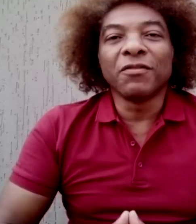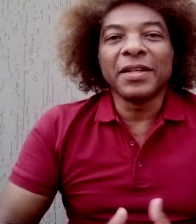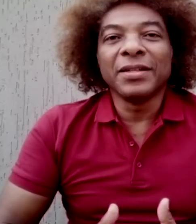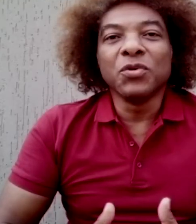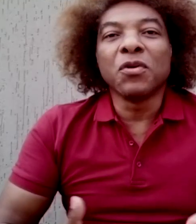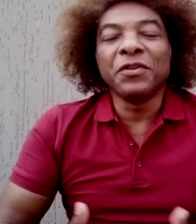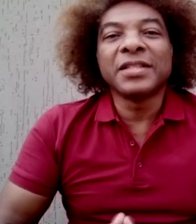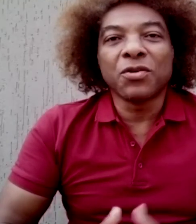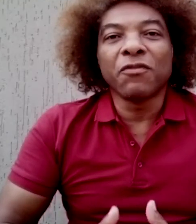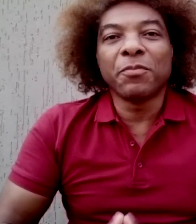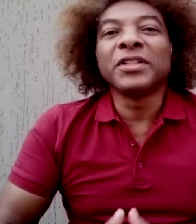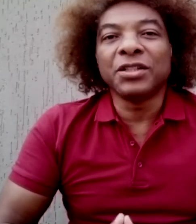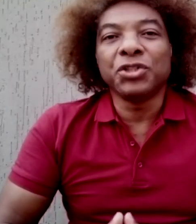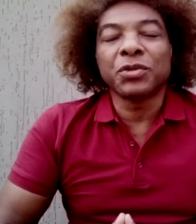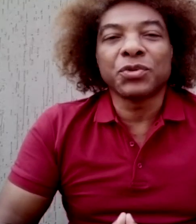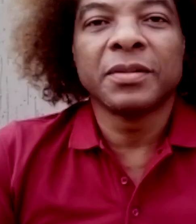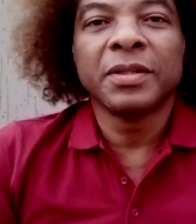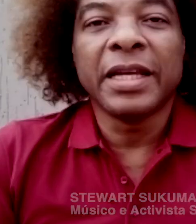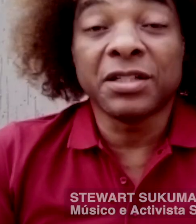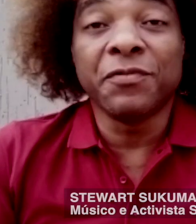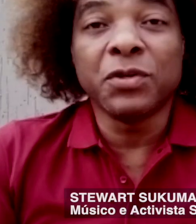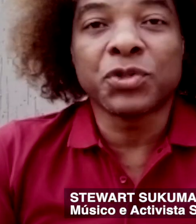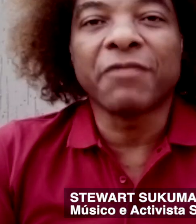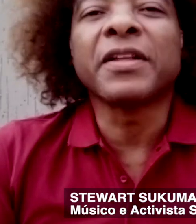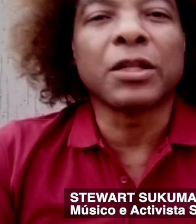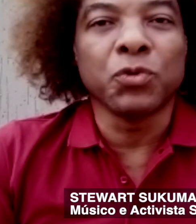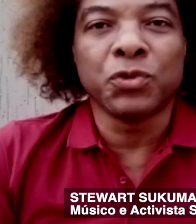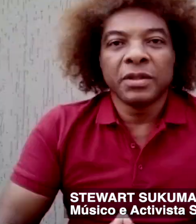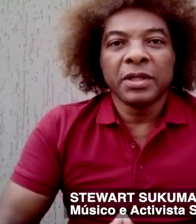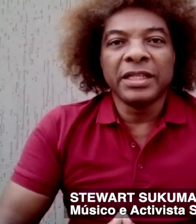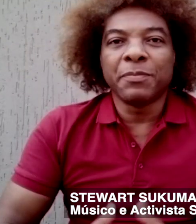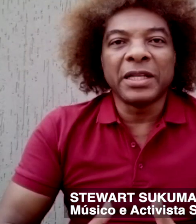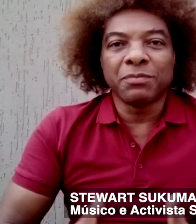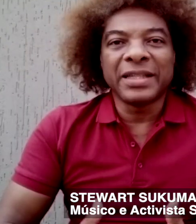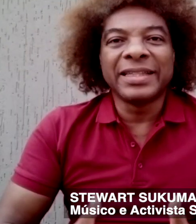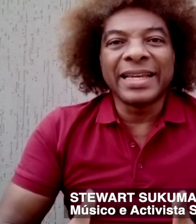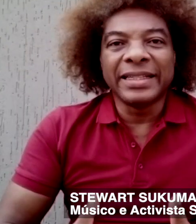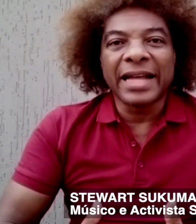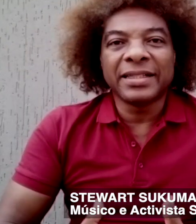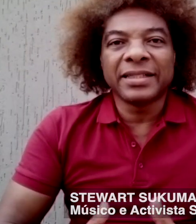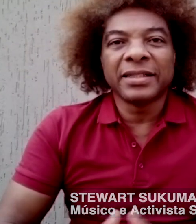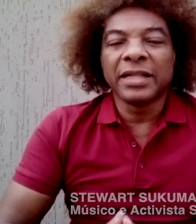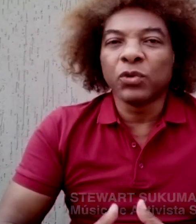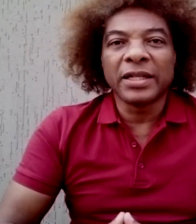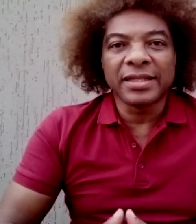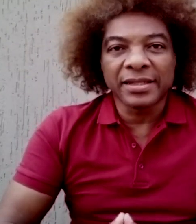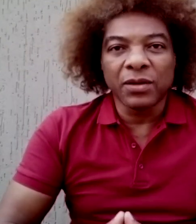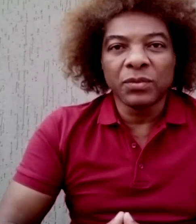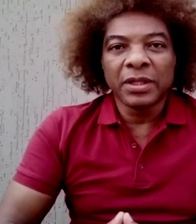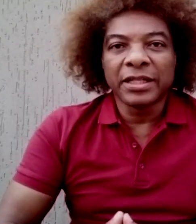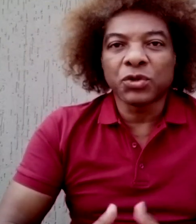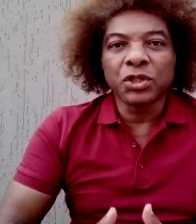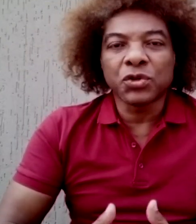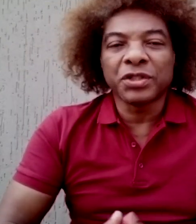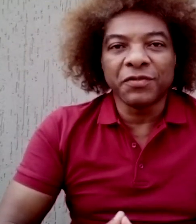Jovem, o Covid-19 pode atingir-nos. Este vírus afeta a todos, independentemente da idade, da localização,